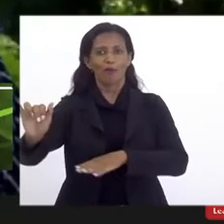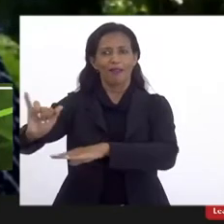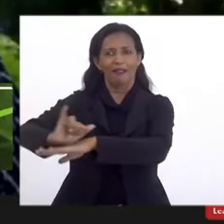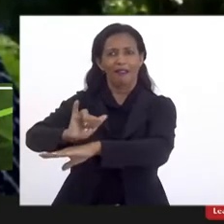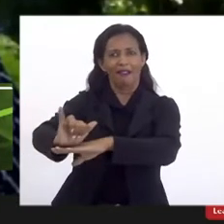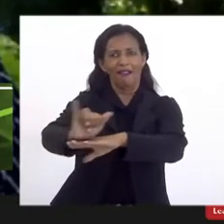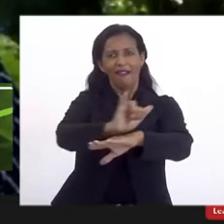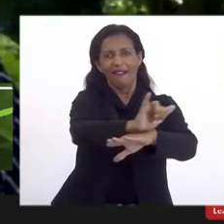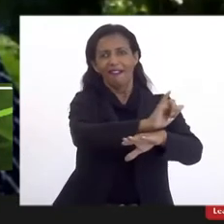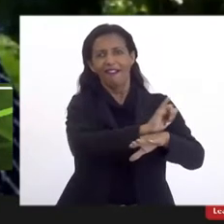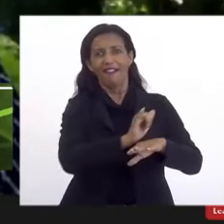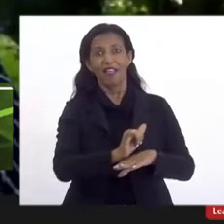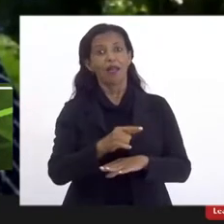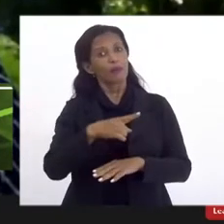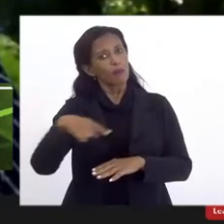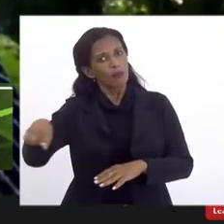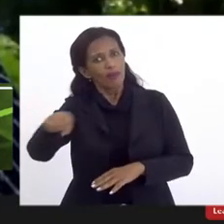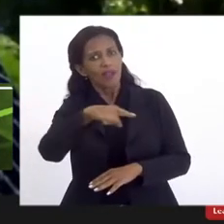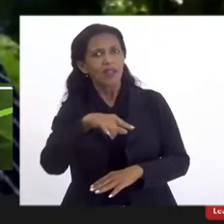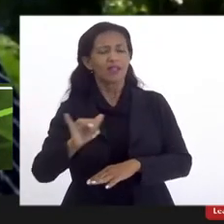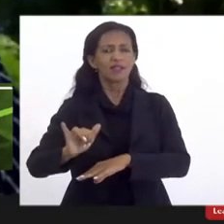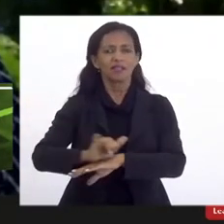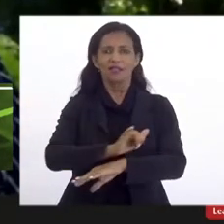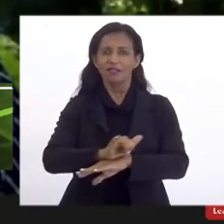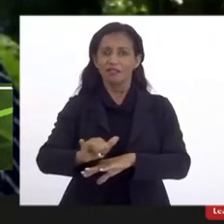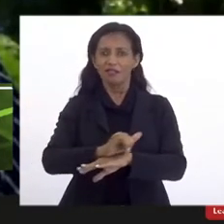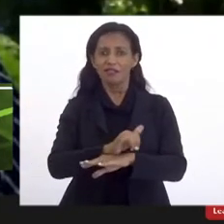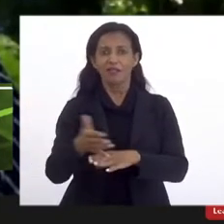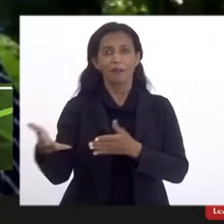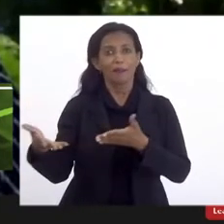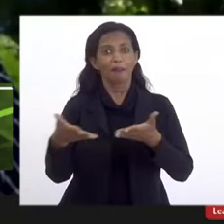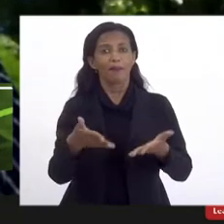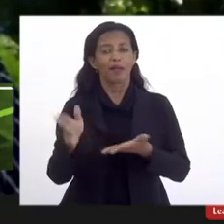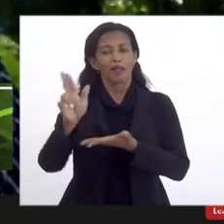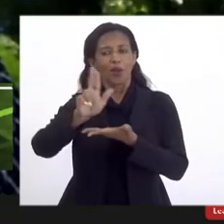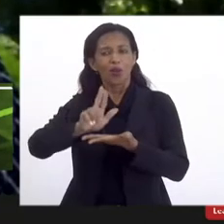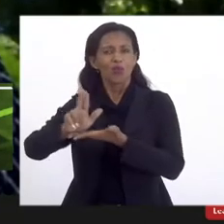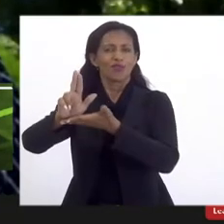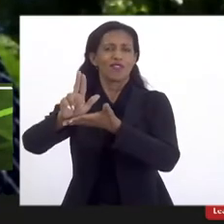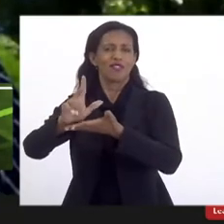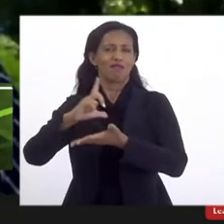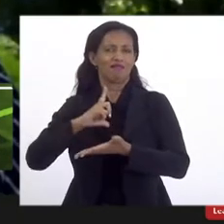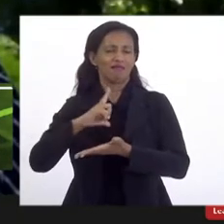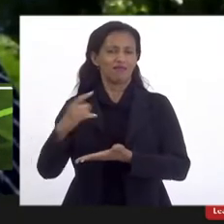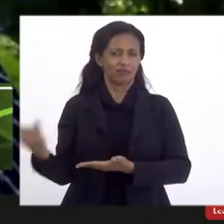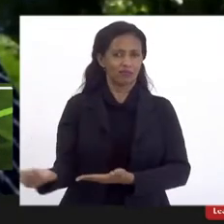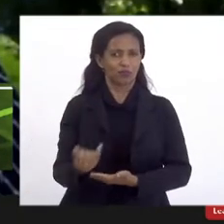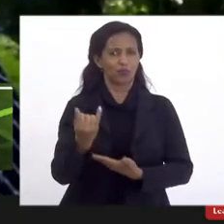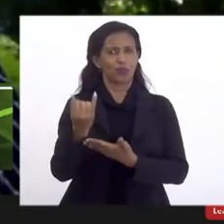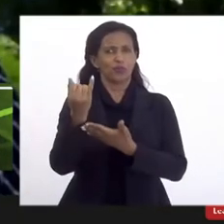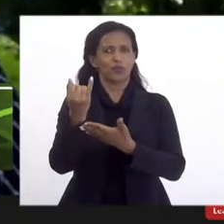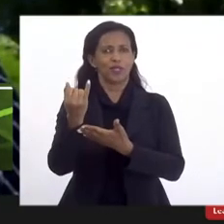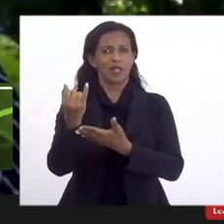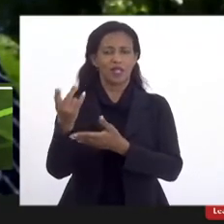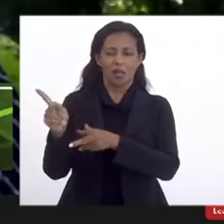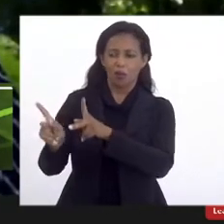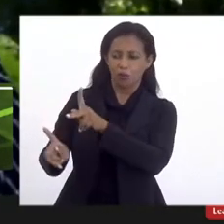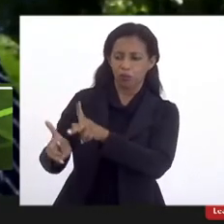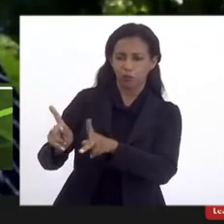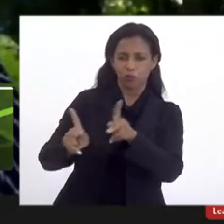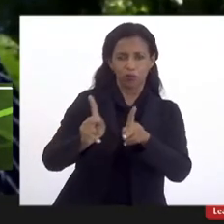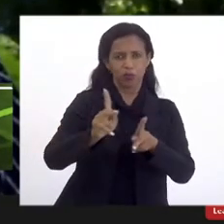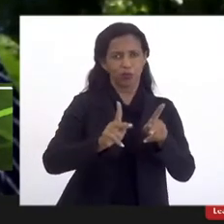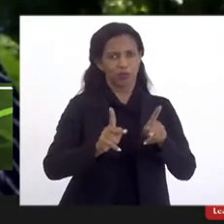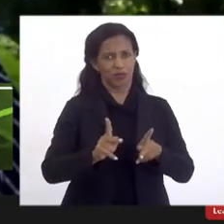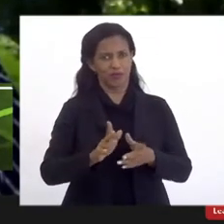eles são estratégicos para a universidade cumprir seu papel em cima da população fluminense,